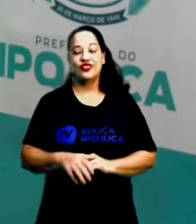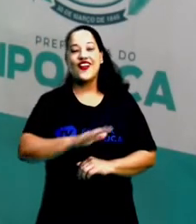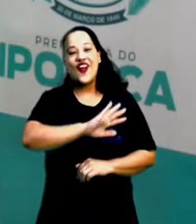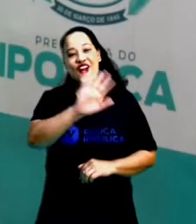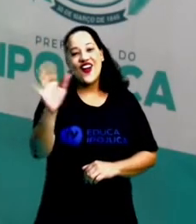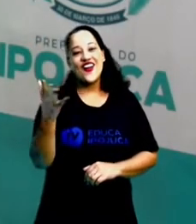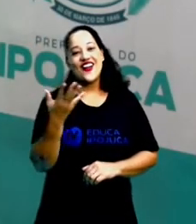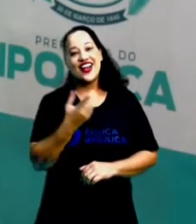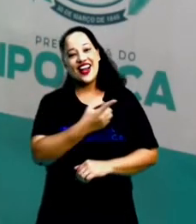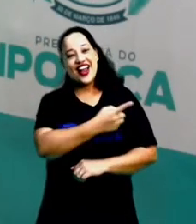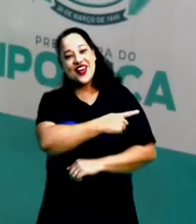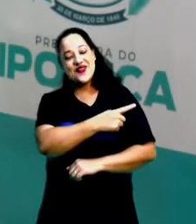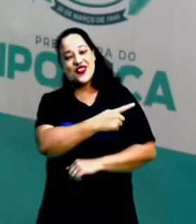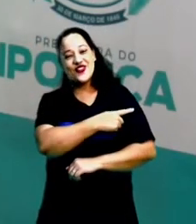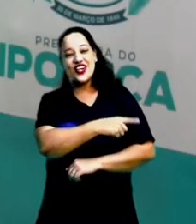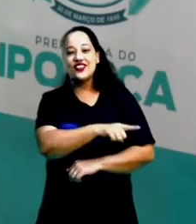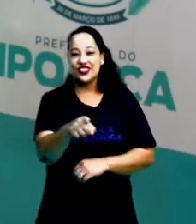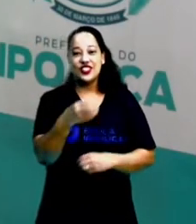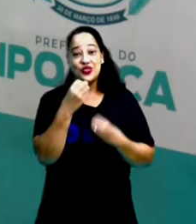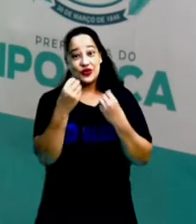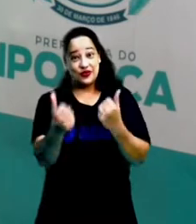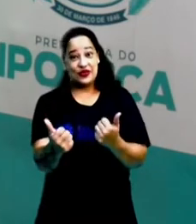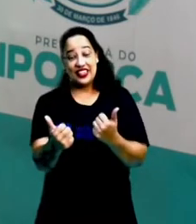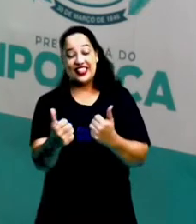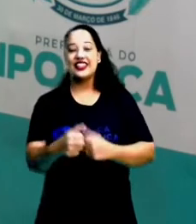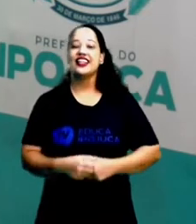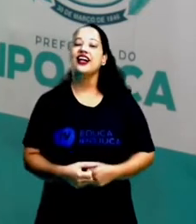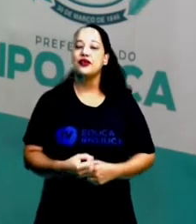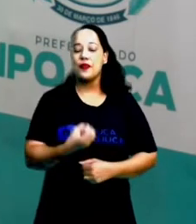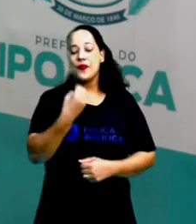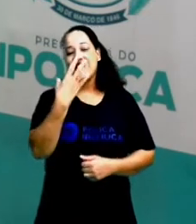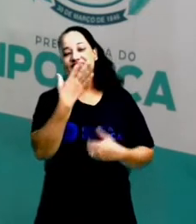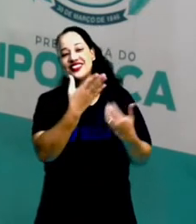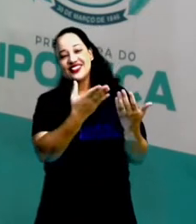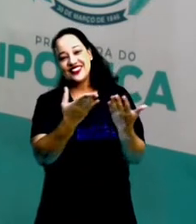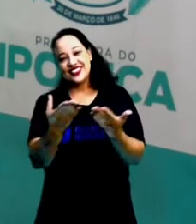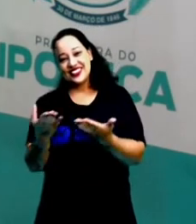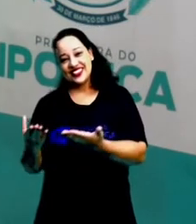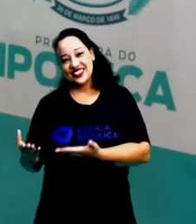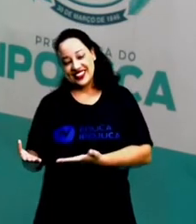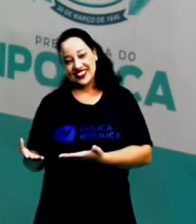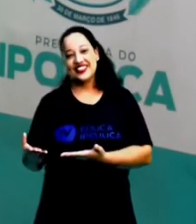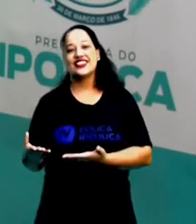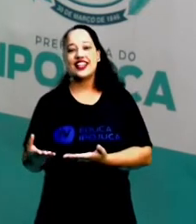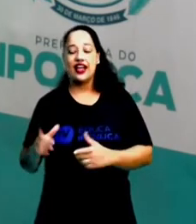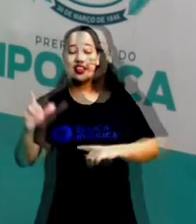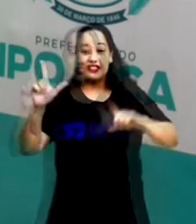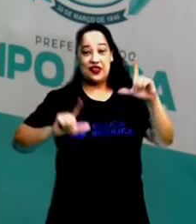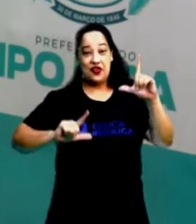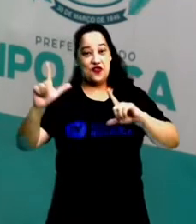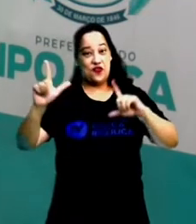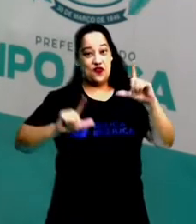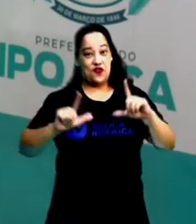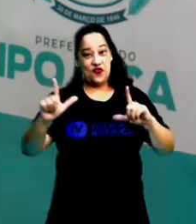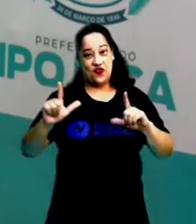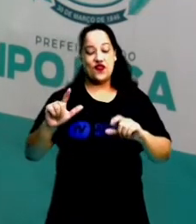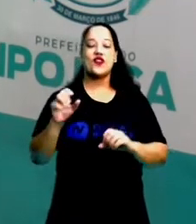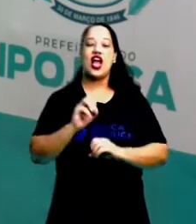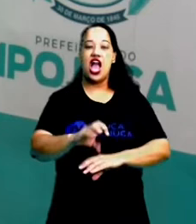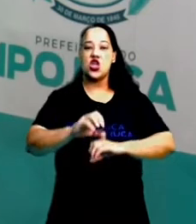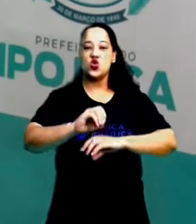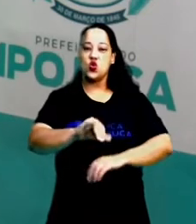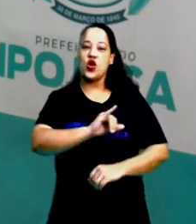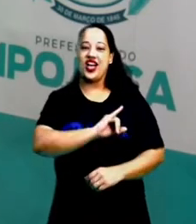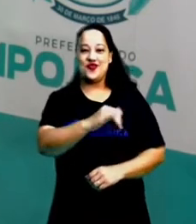Olá, primeiro ano, tudo bem com vocês? Sejam todos bem-vindos à TV Educa e